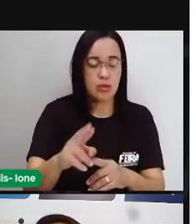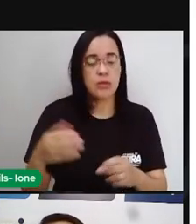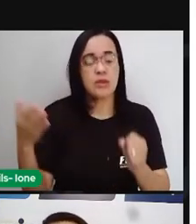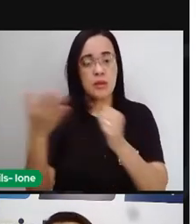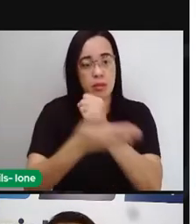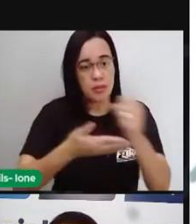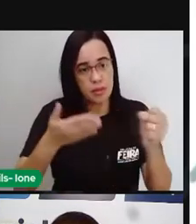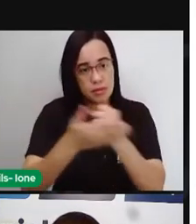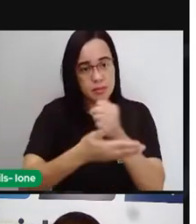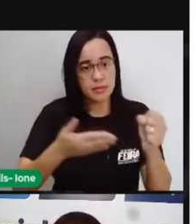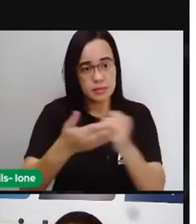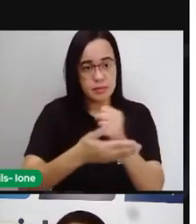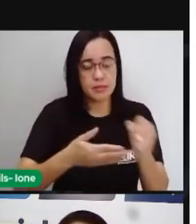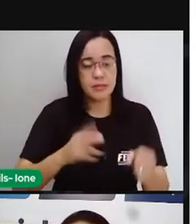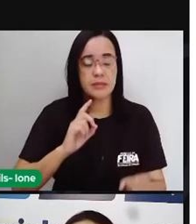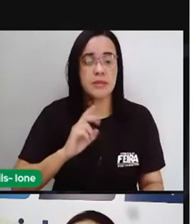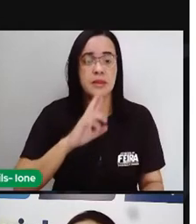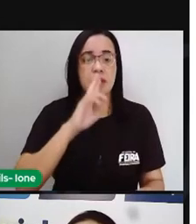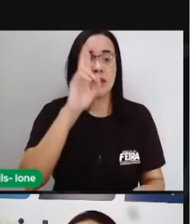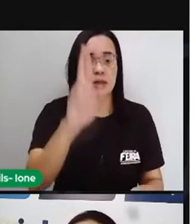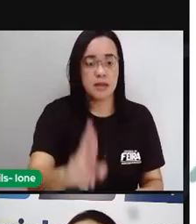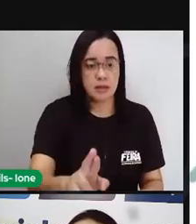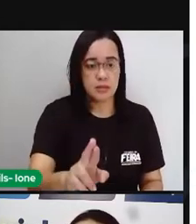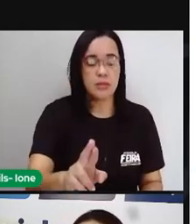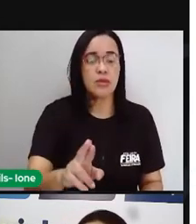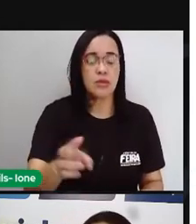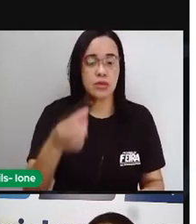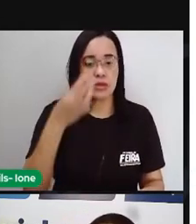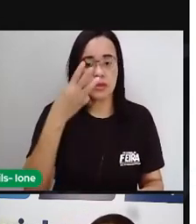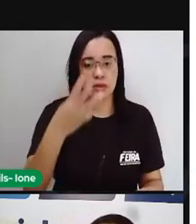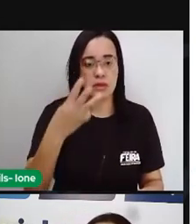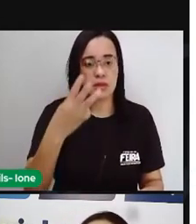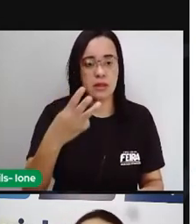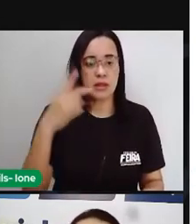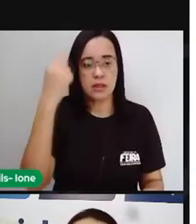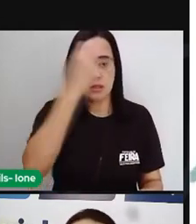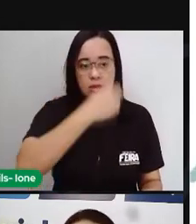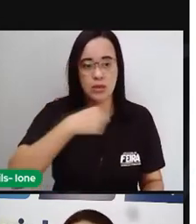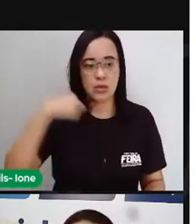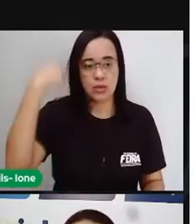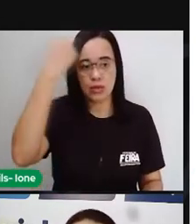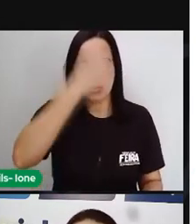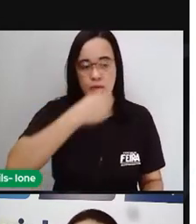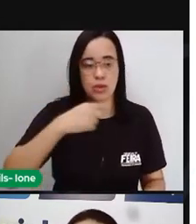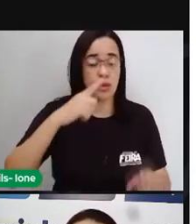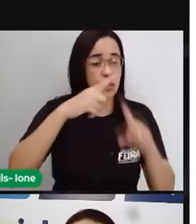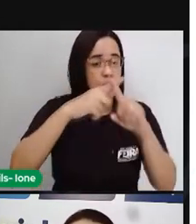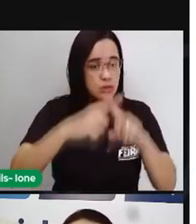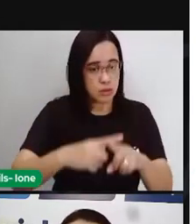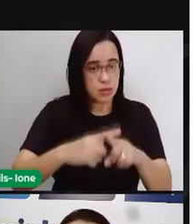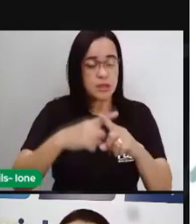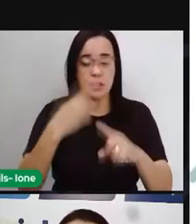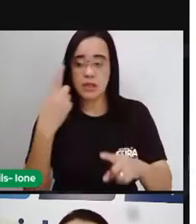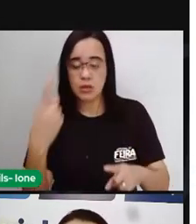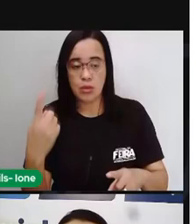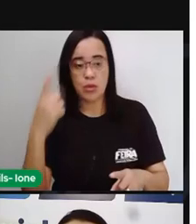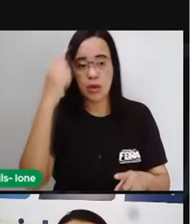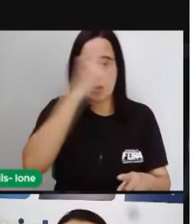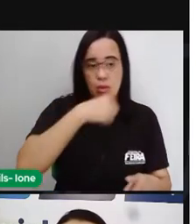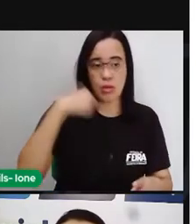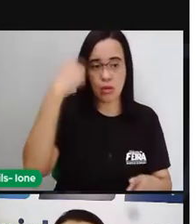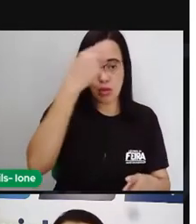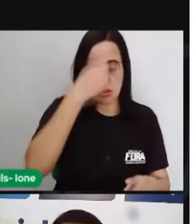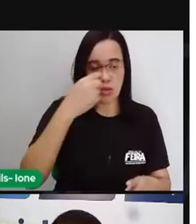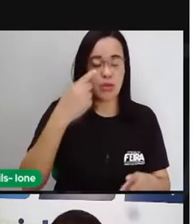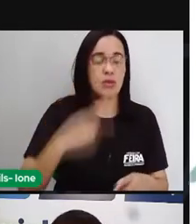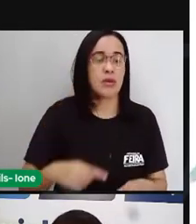de 3 horas. Multiplicando agora o valor que eu achei pra uma hora por 3. Então, 3 vezes 3 mil é igual